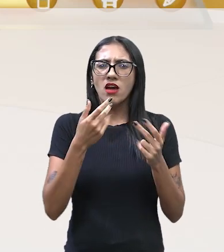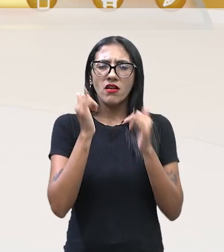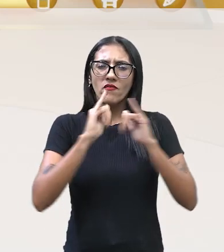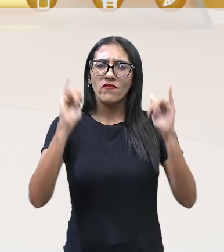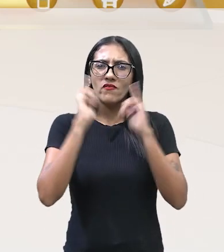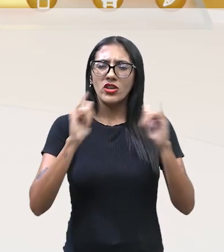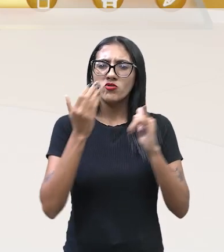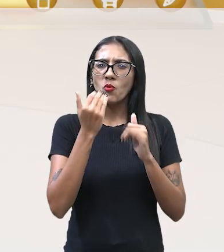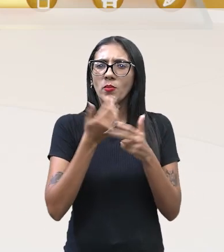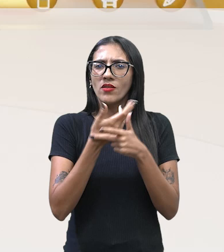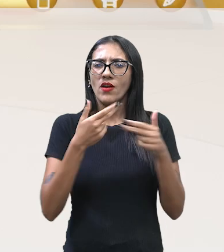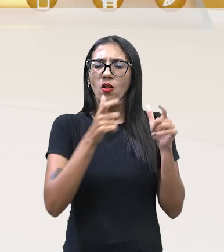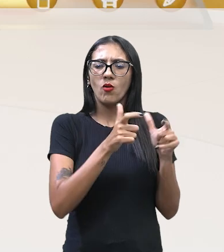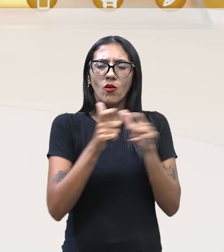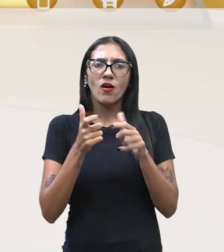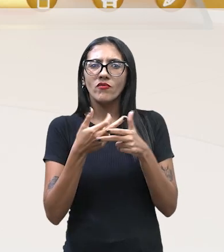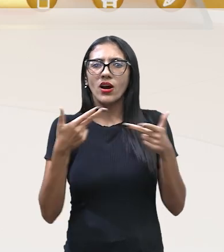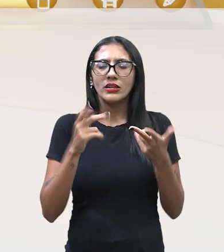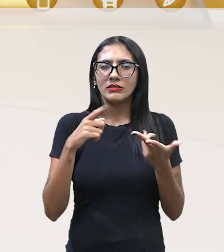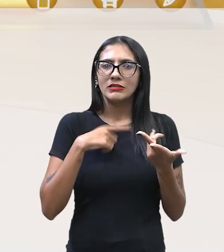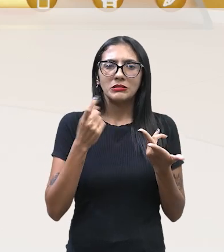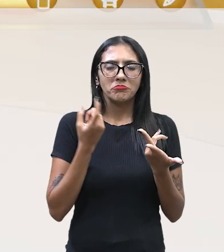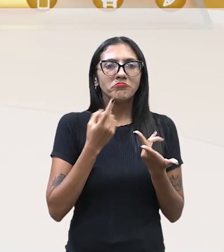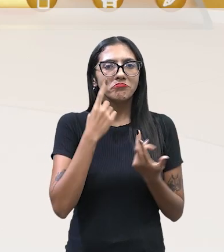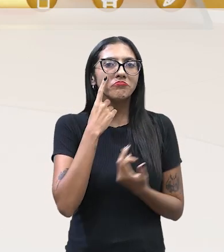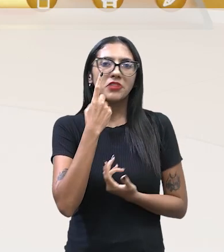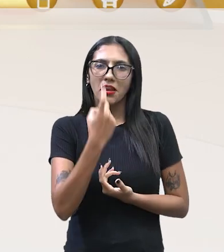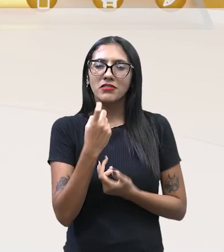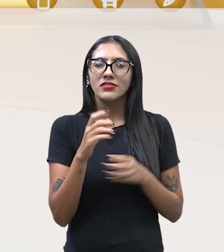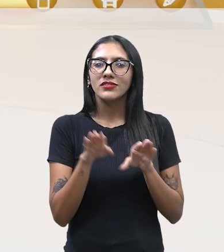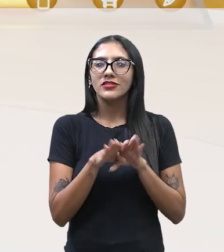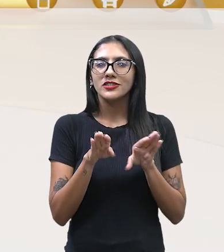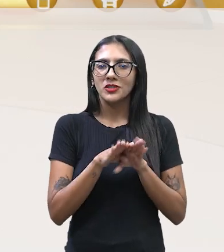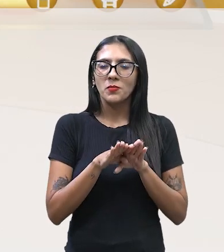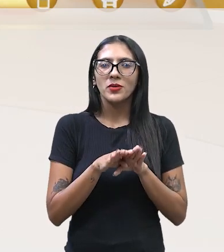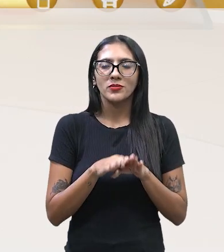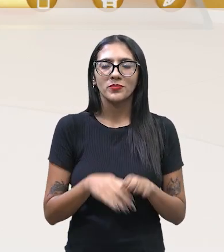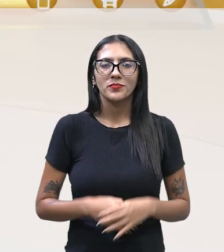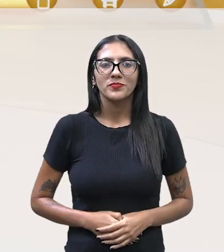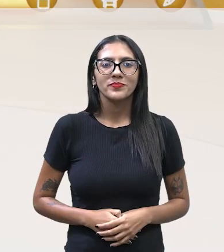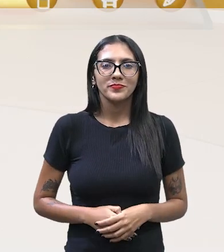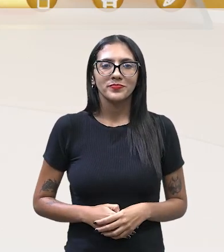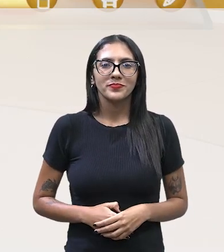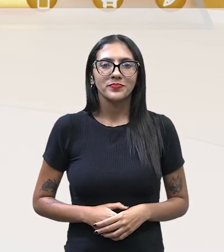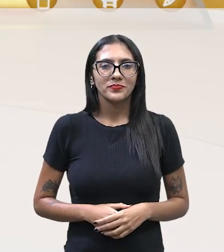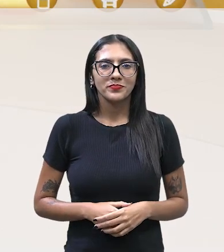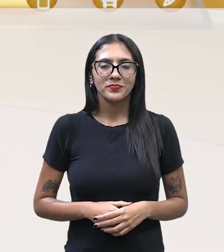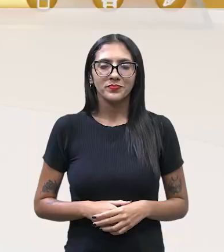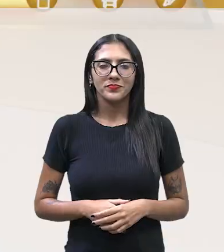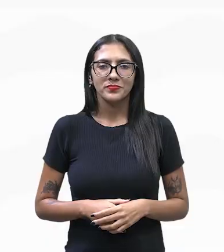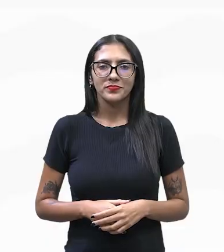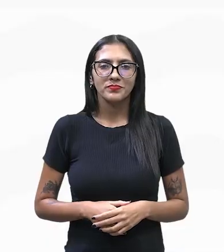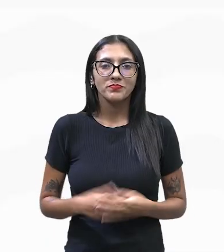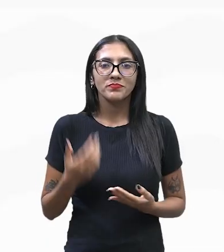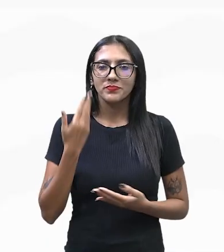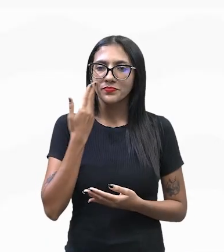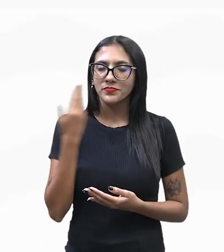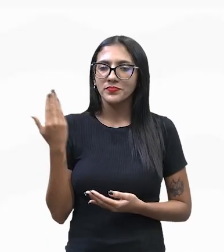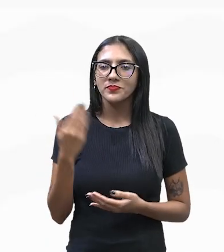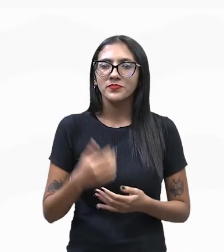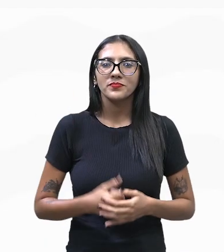impressionante, né? Exatamente. estão utilizando esses dados aí. Também para refletir, tá? Exatamente. Publicidade e display, vamos ver.